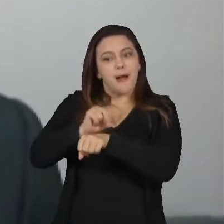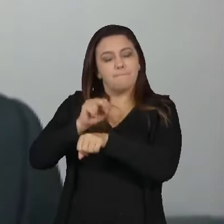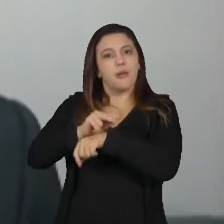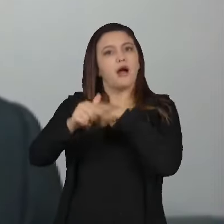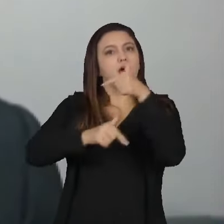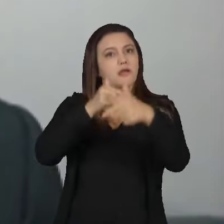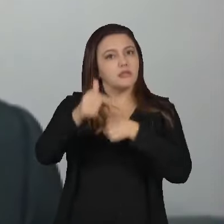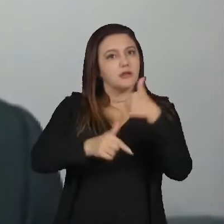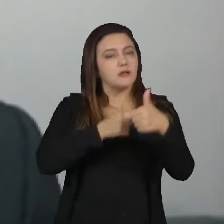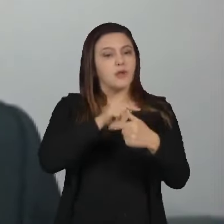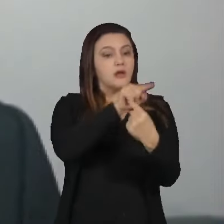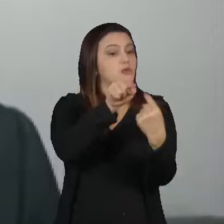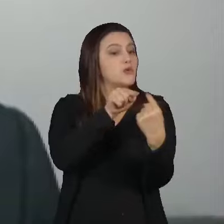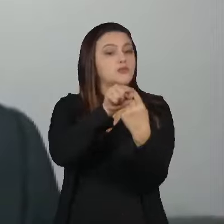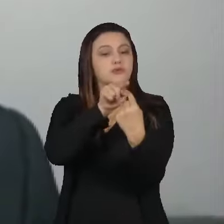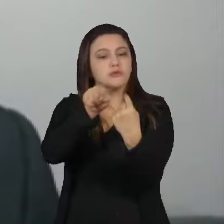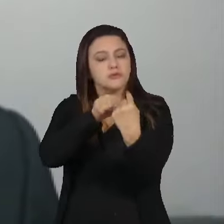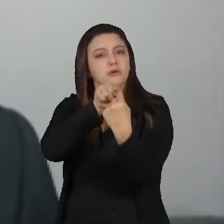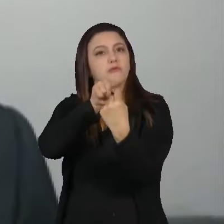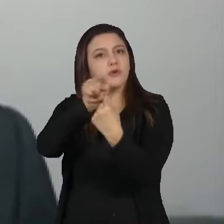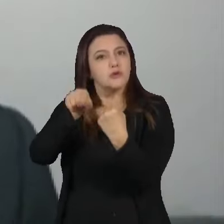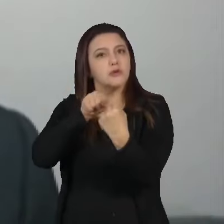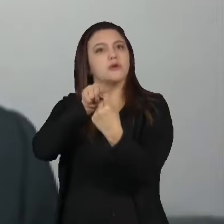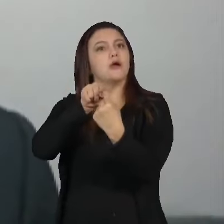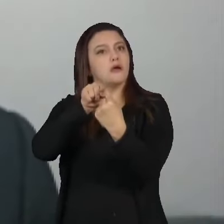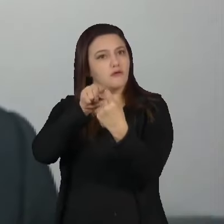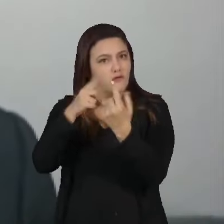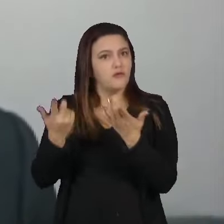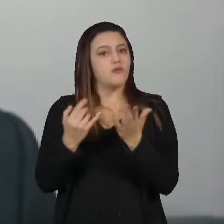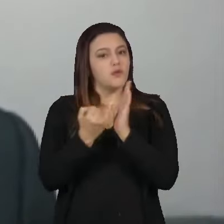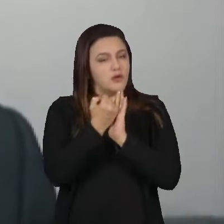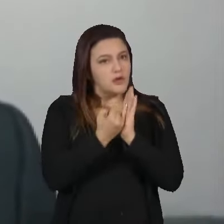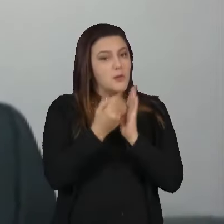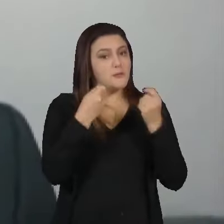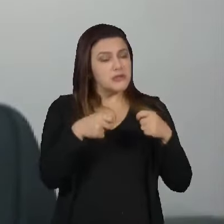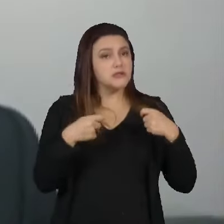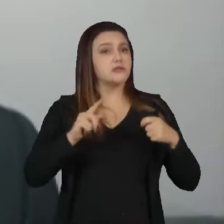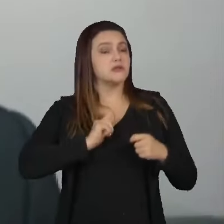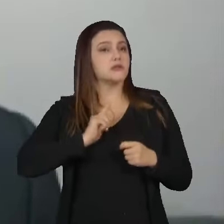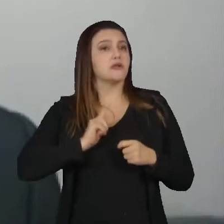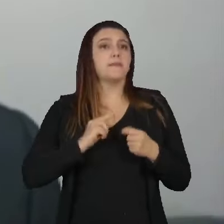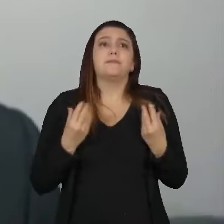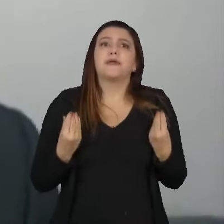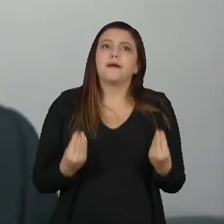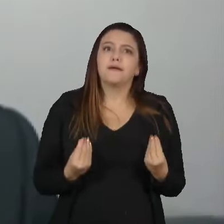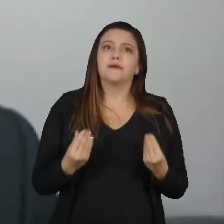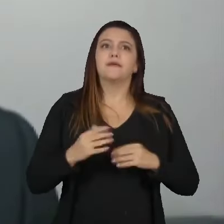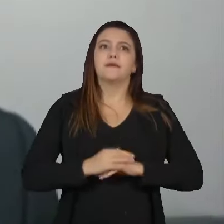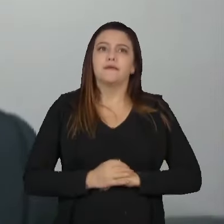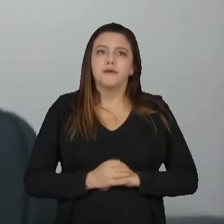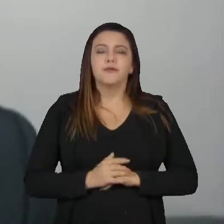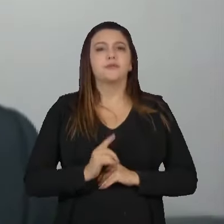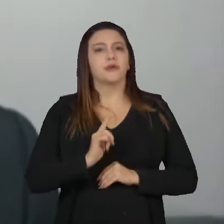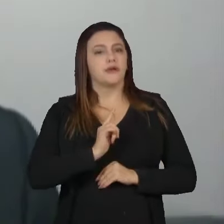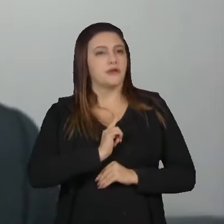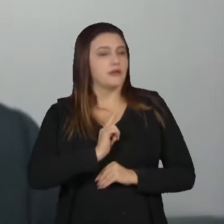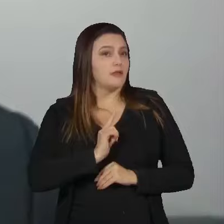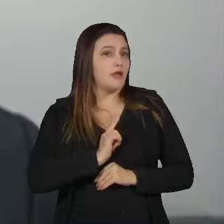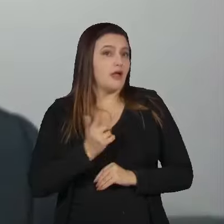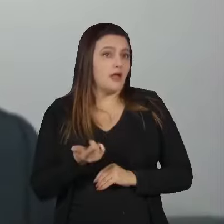Esses objetivos dos benefícios fiscais precisam ser atingidos para que a gente não entenda que eles são